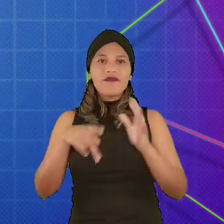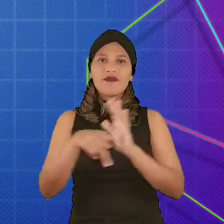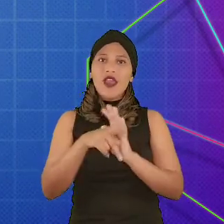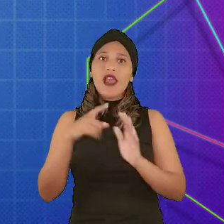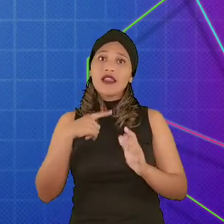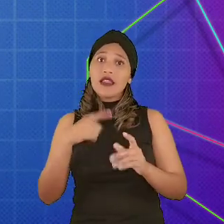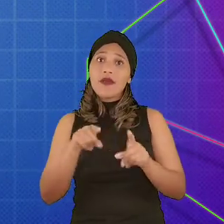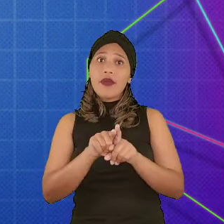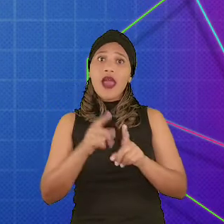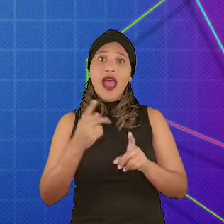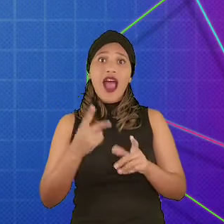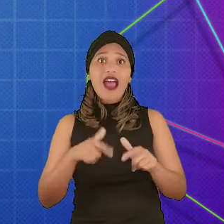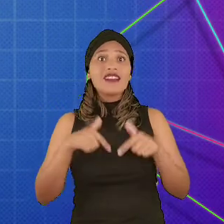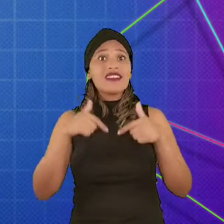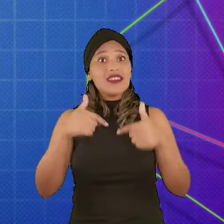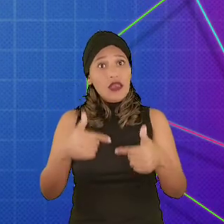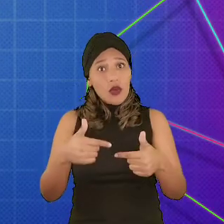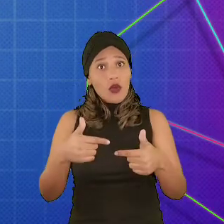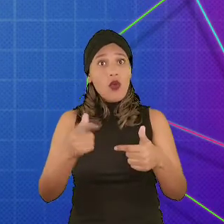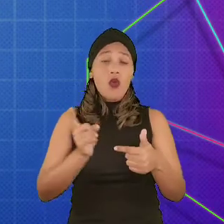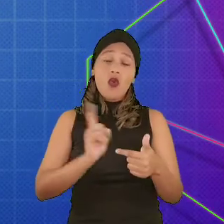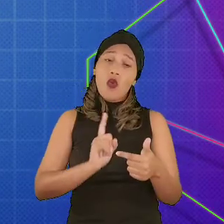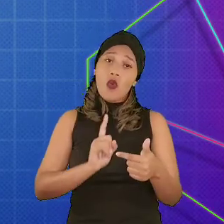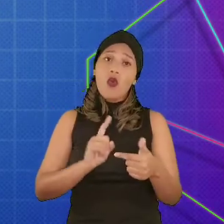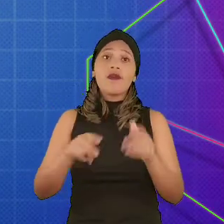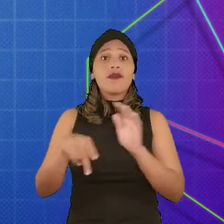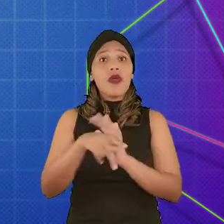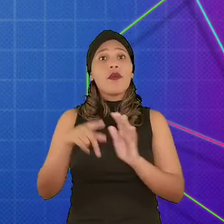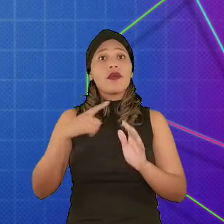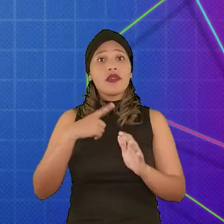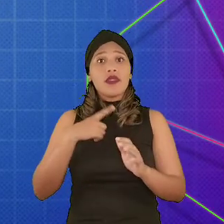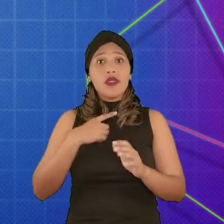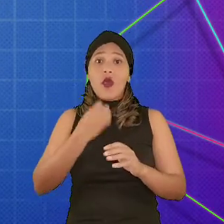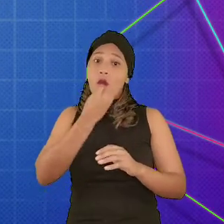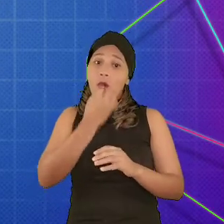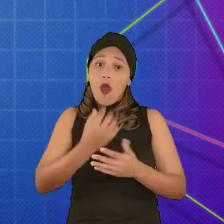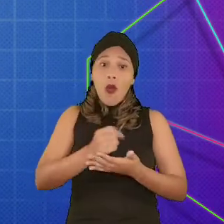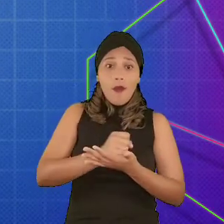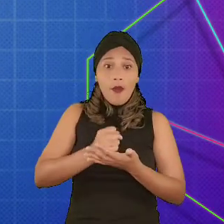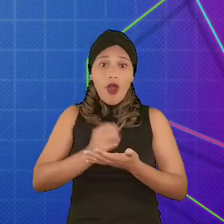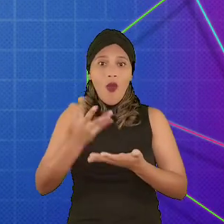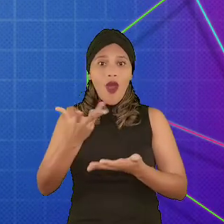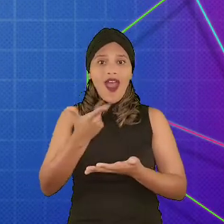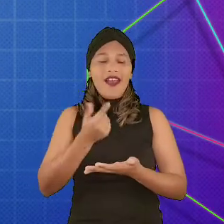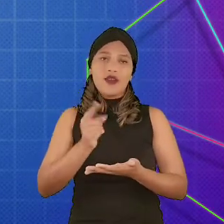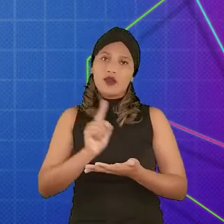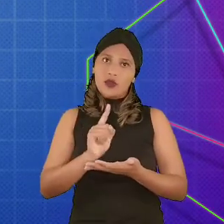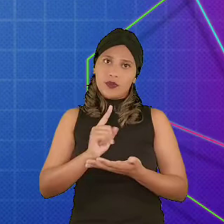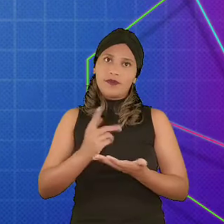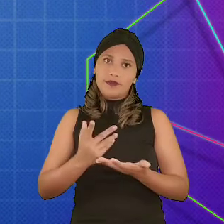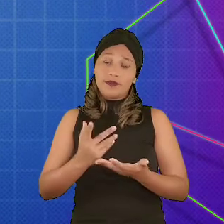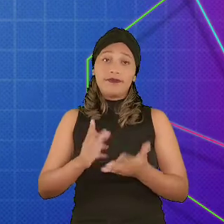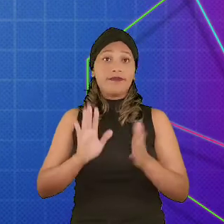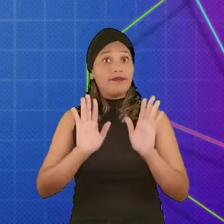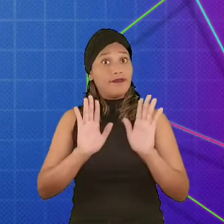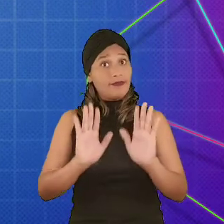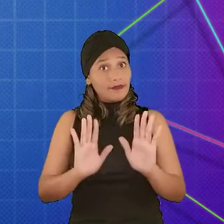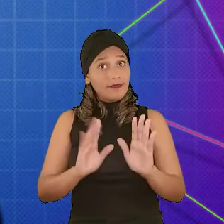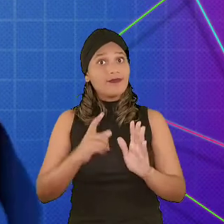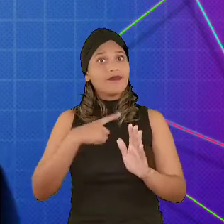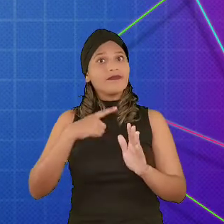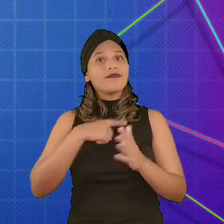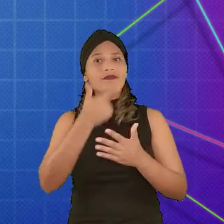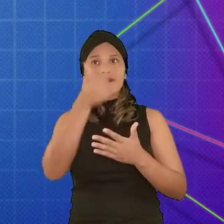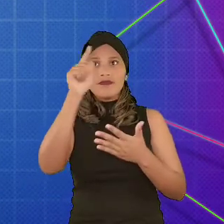relação à sua ação de apertar o botão diz se o jogo tem uma boa jogabilidade ou não. Porém, há